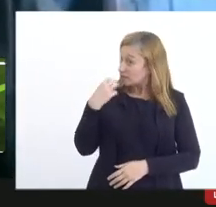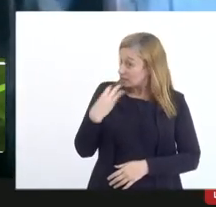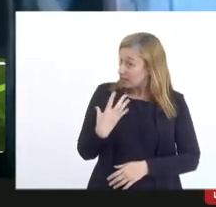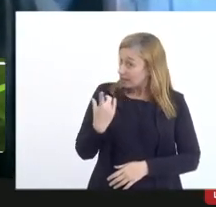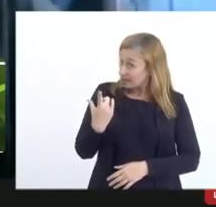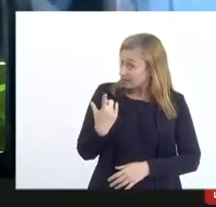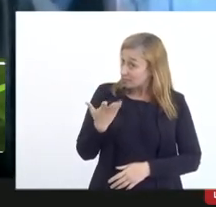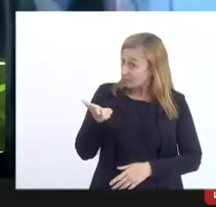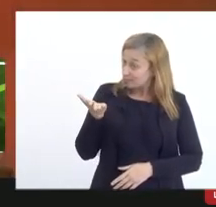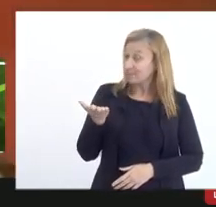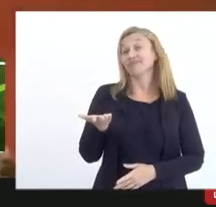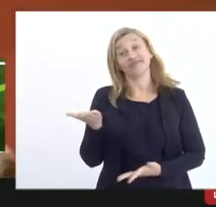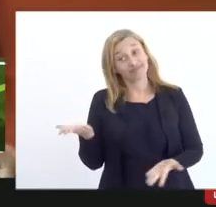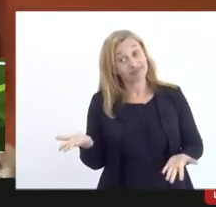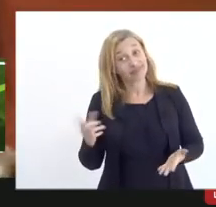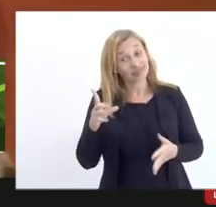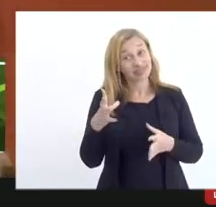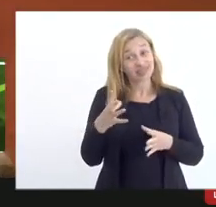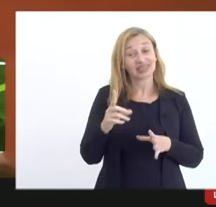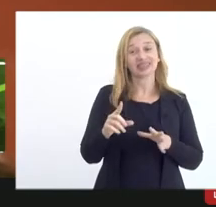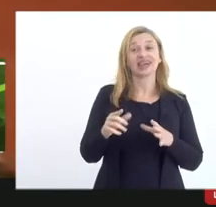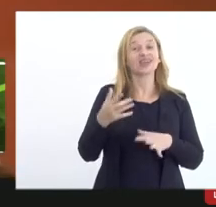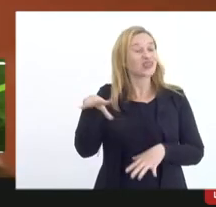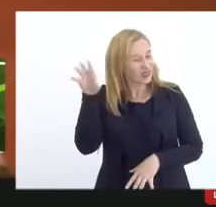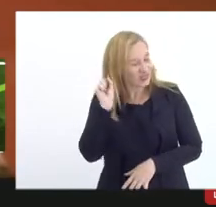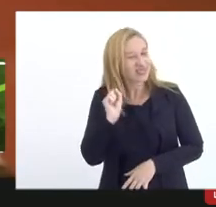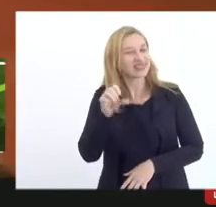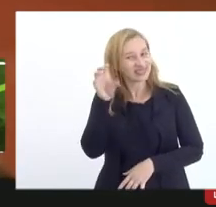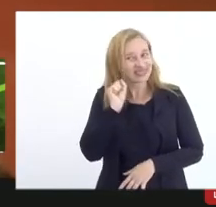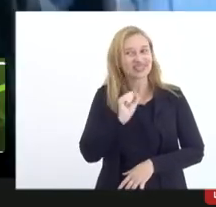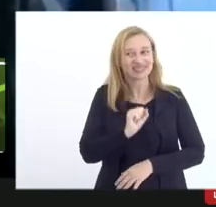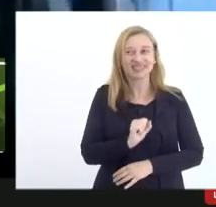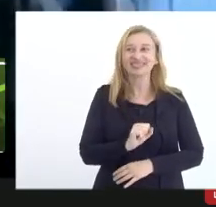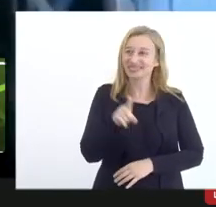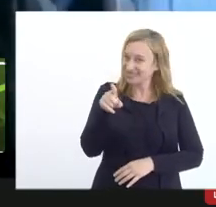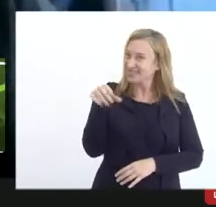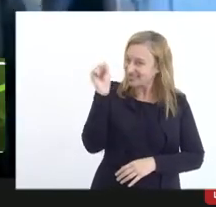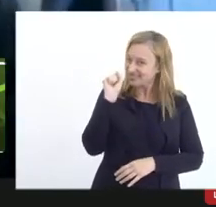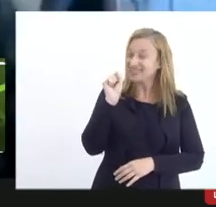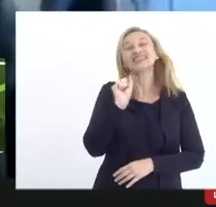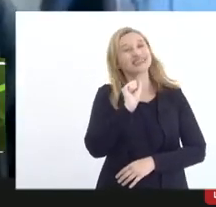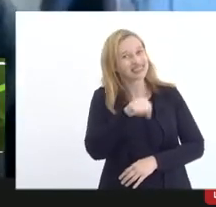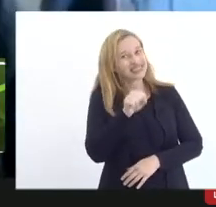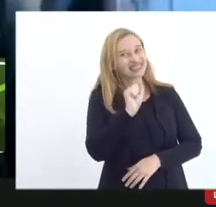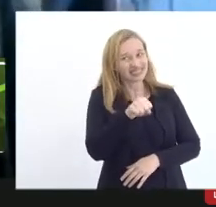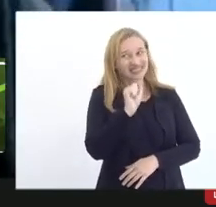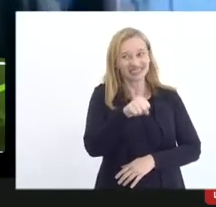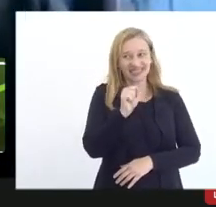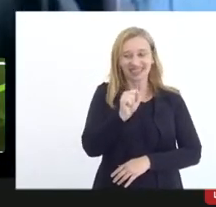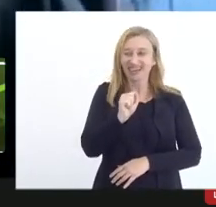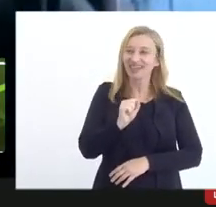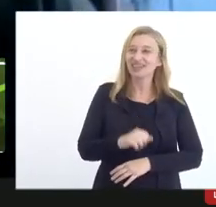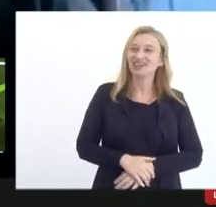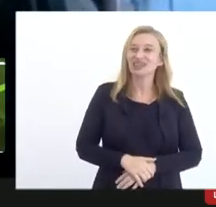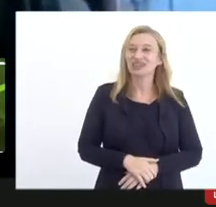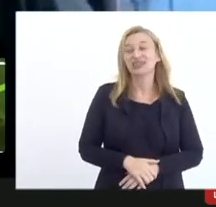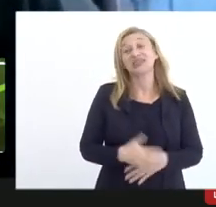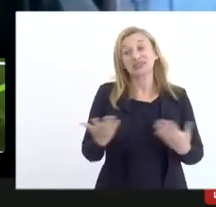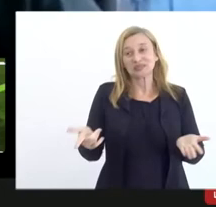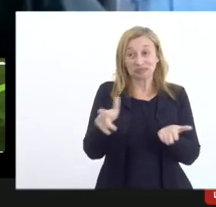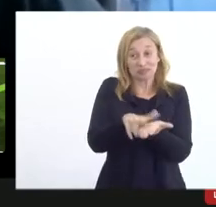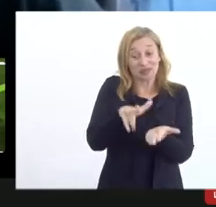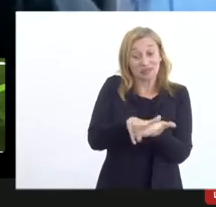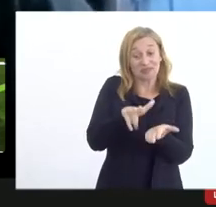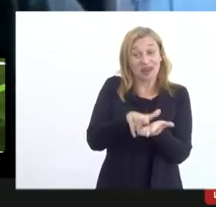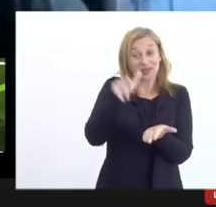pelas costas eu tava ouvindo aí você ouviu eu estava ouvindo da PTR do papel que